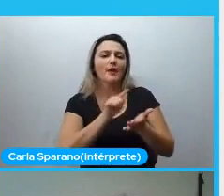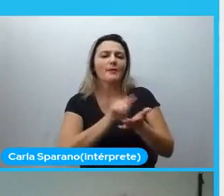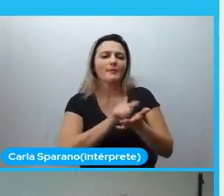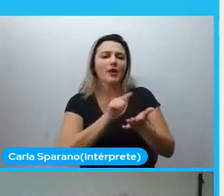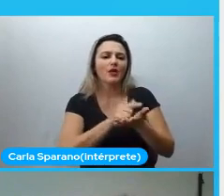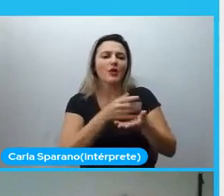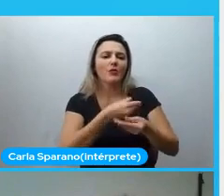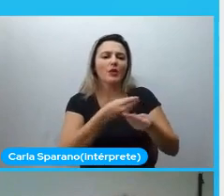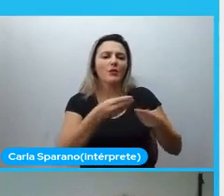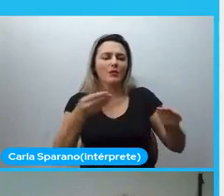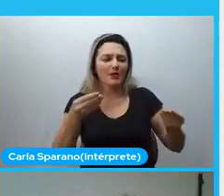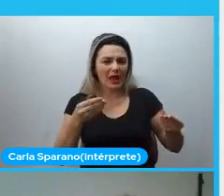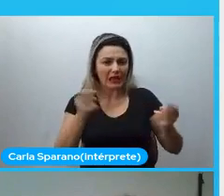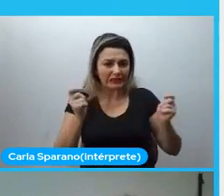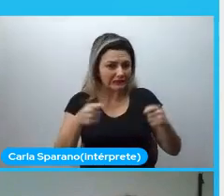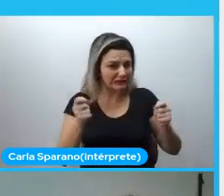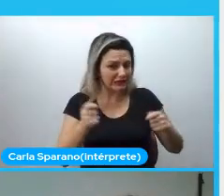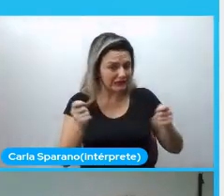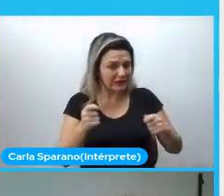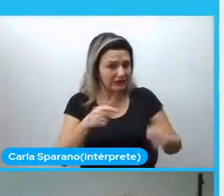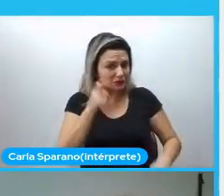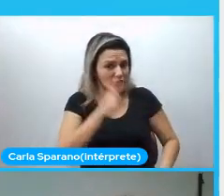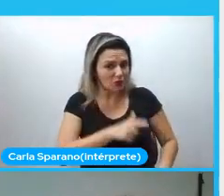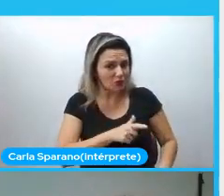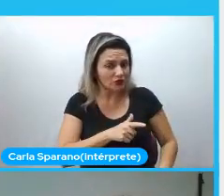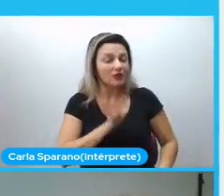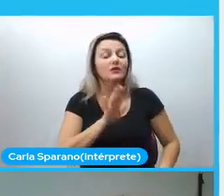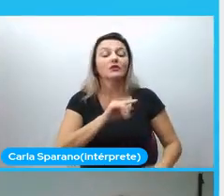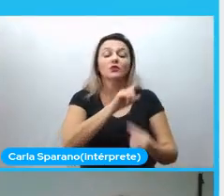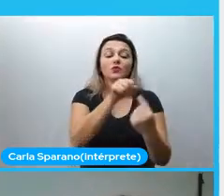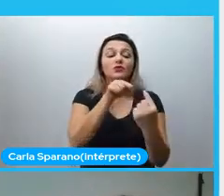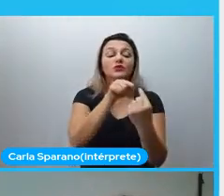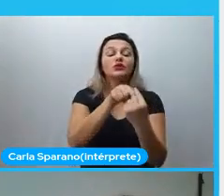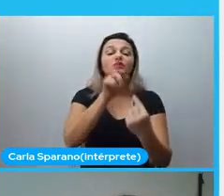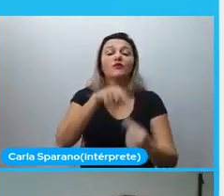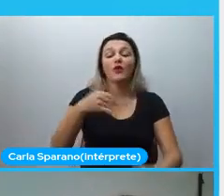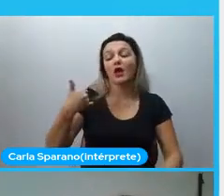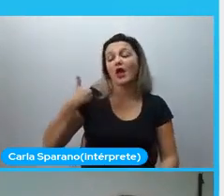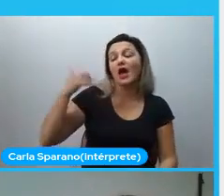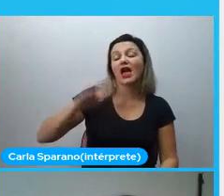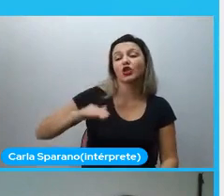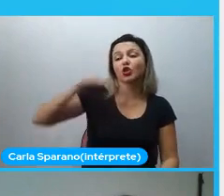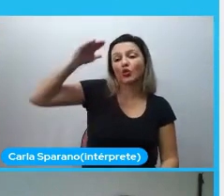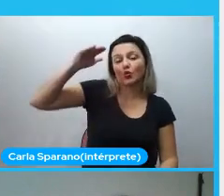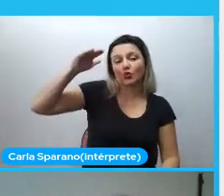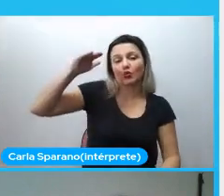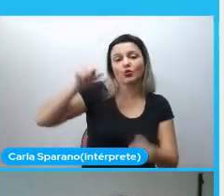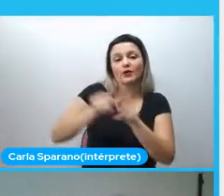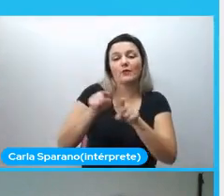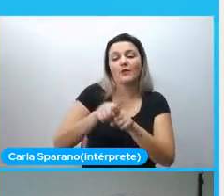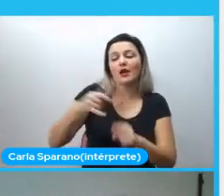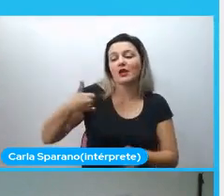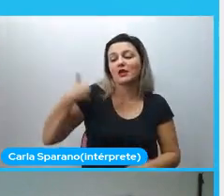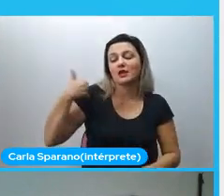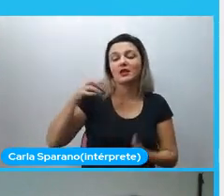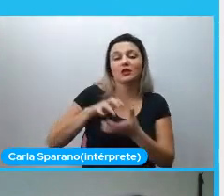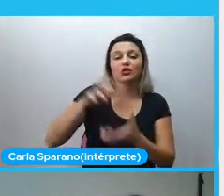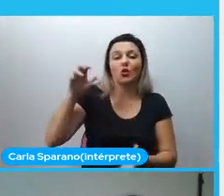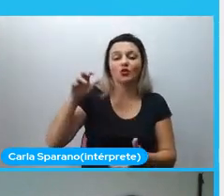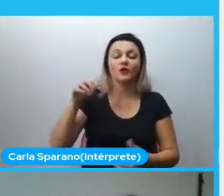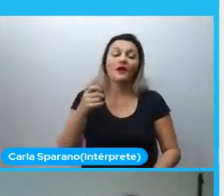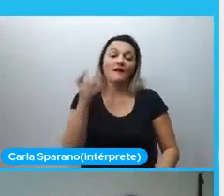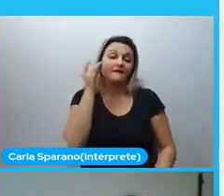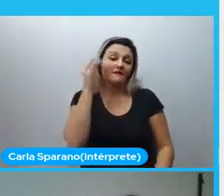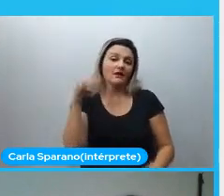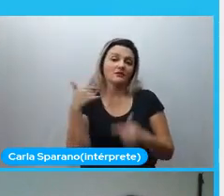nicho ali era adultos e idosos. Não é tão fácil trabalhar com crianças. Se vocês, um